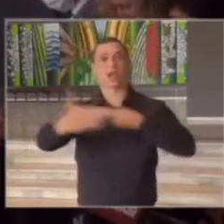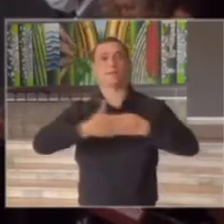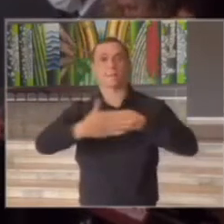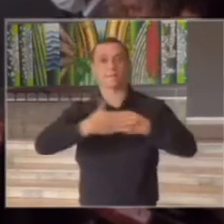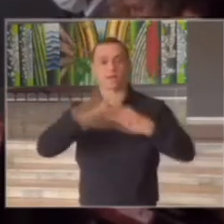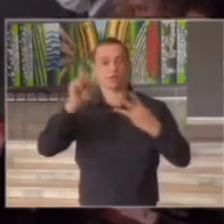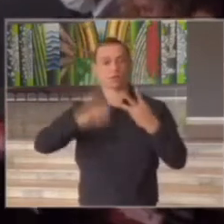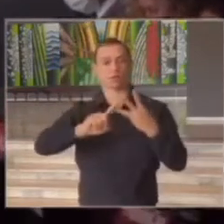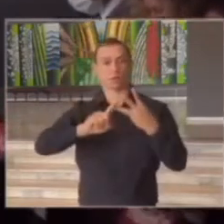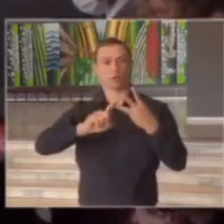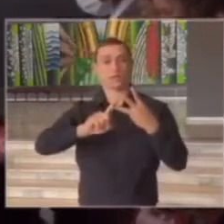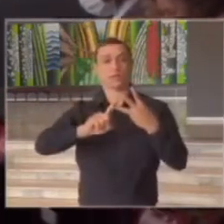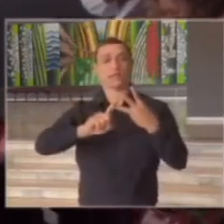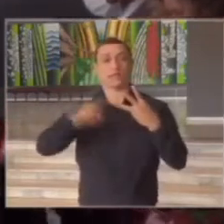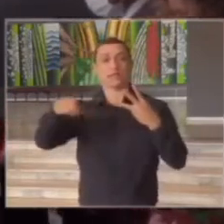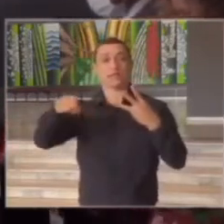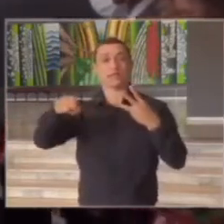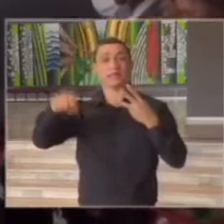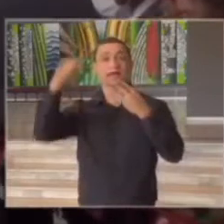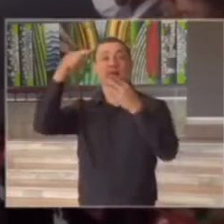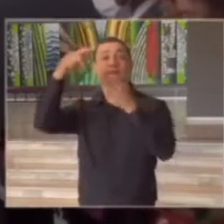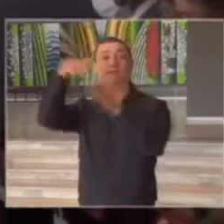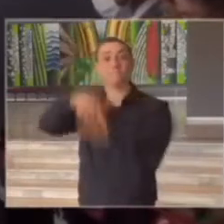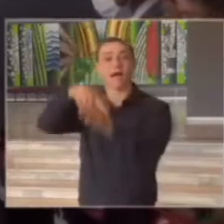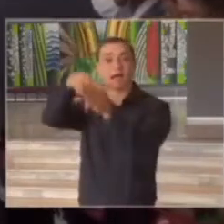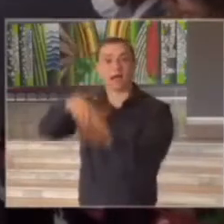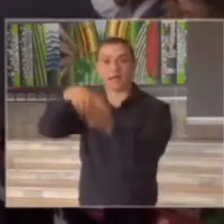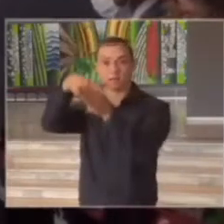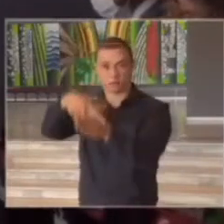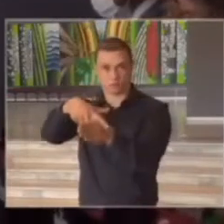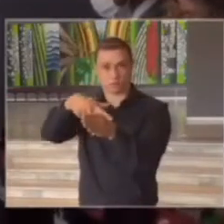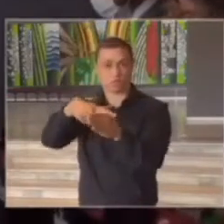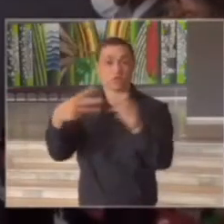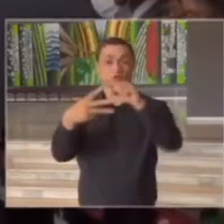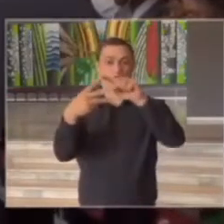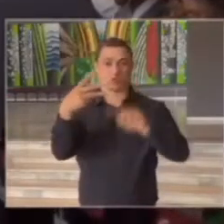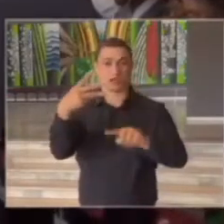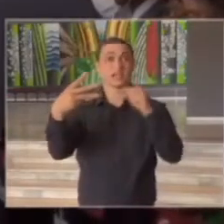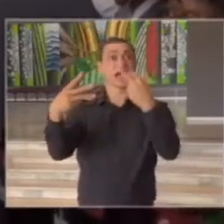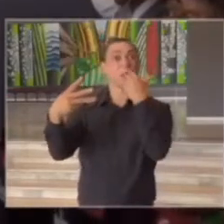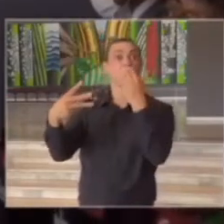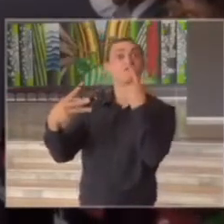vermelho o restante do estado no laranja próximo slide por favor